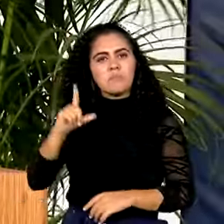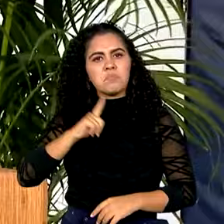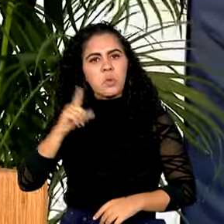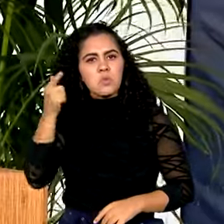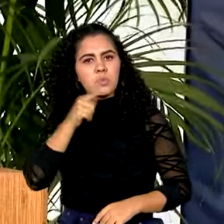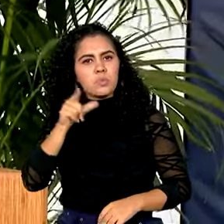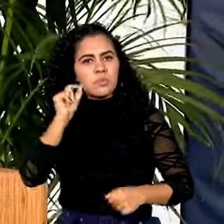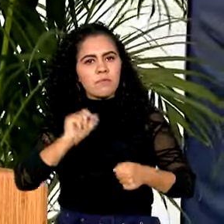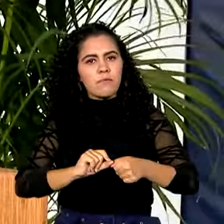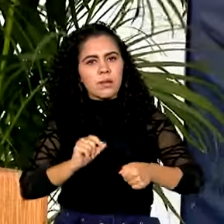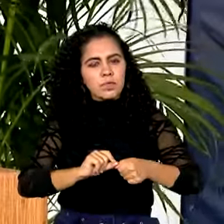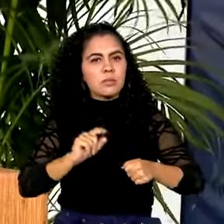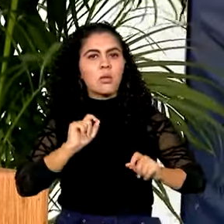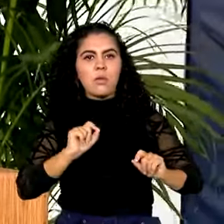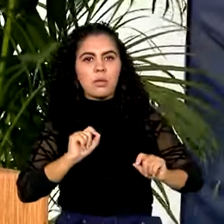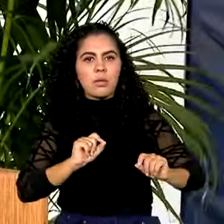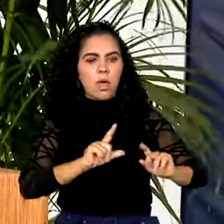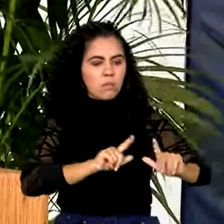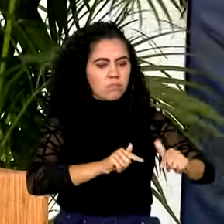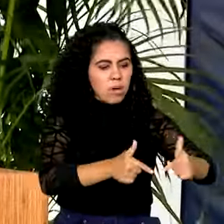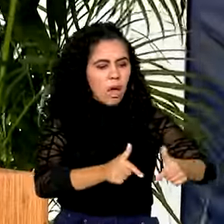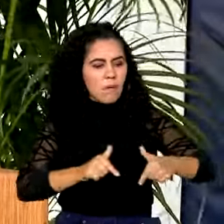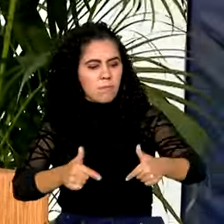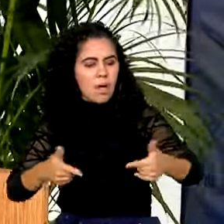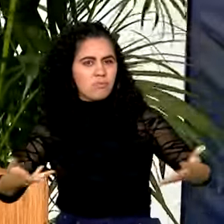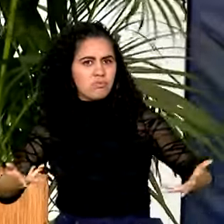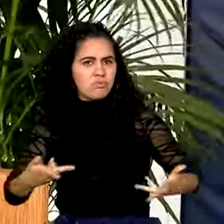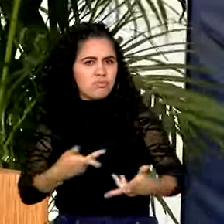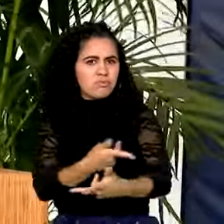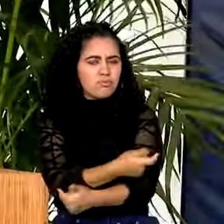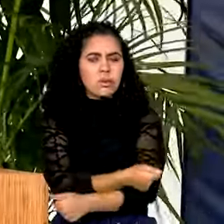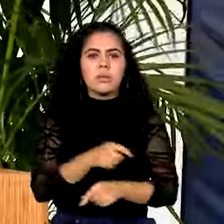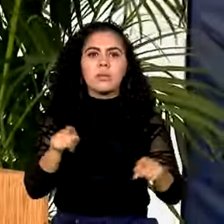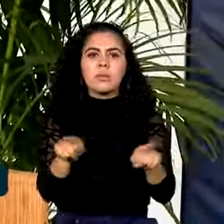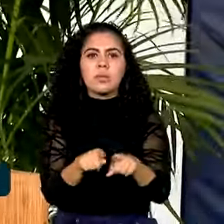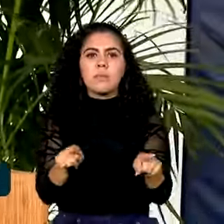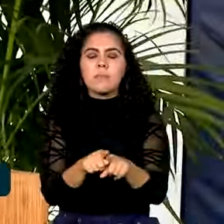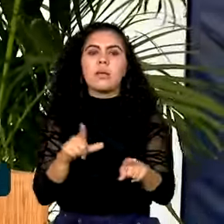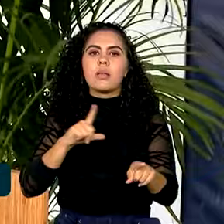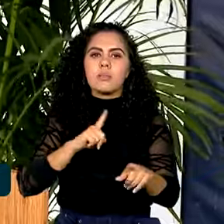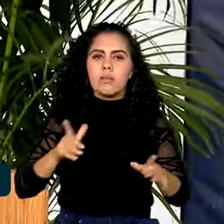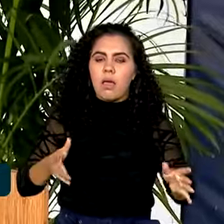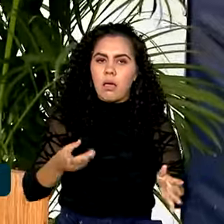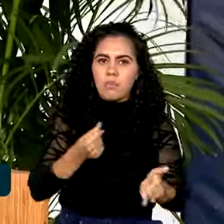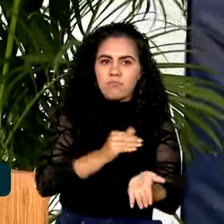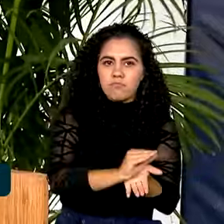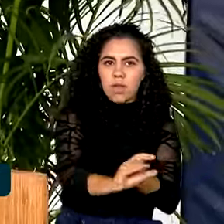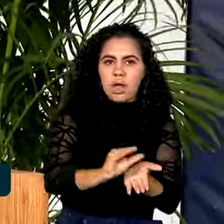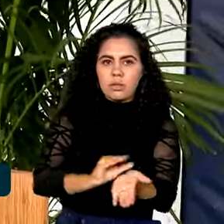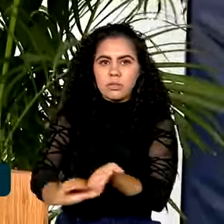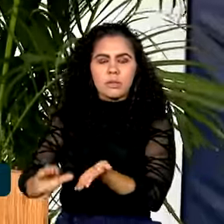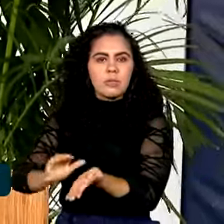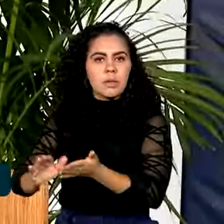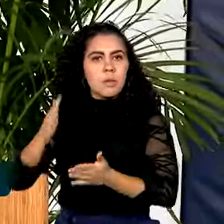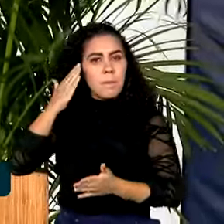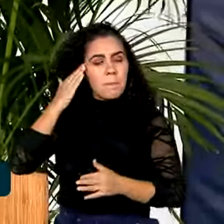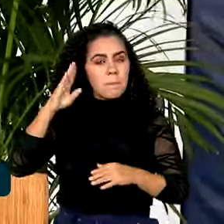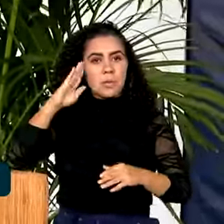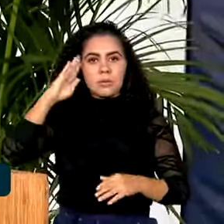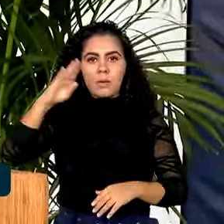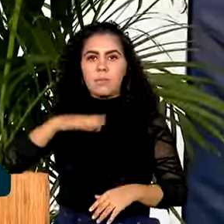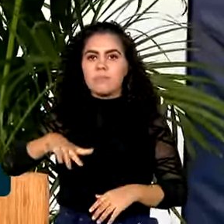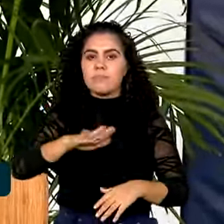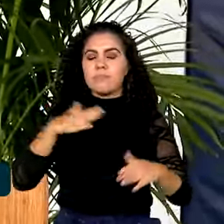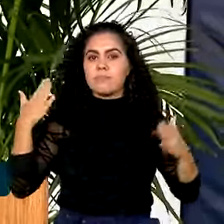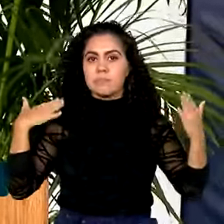excelência, aprimorado as suas capacidades técnicas e investido massivamente em infraestrutura de pesquisa marinha. Como